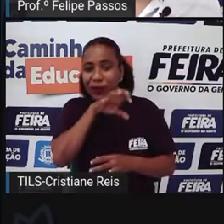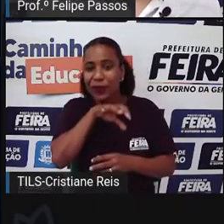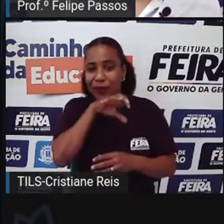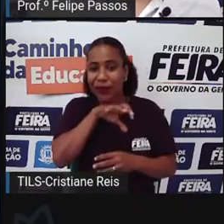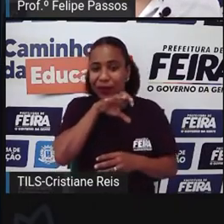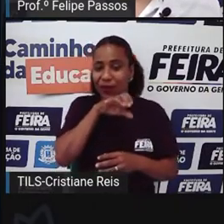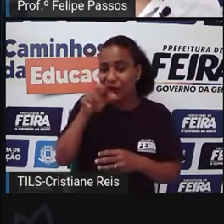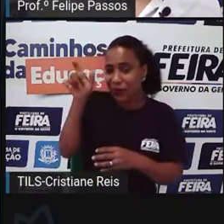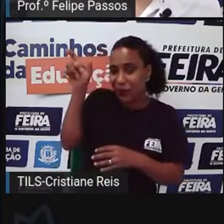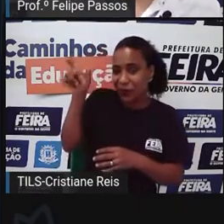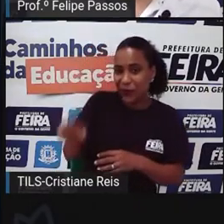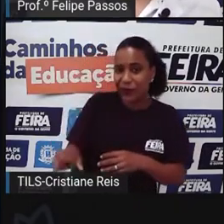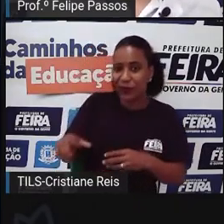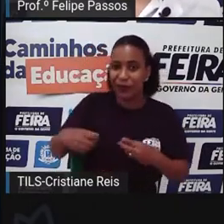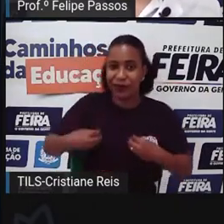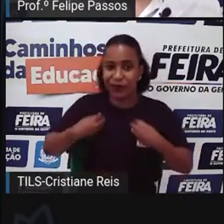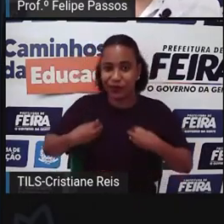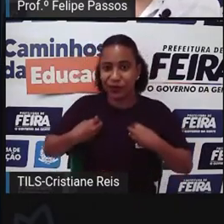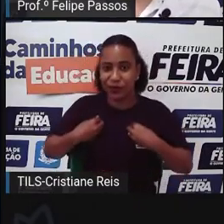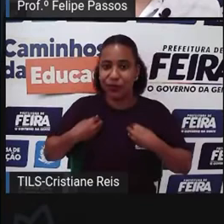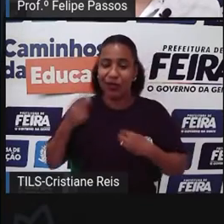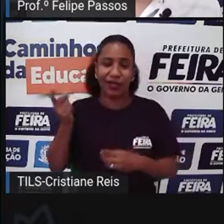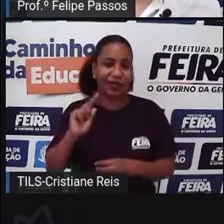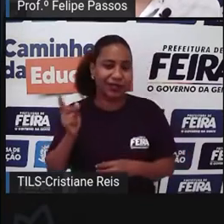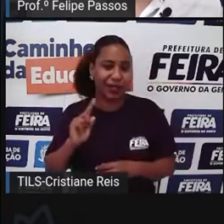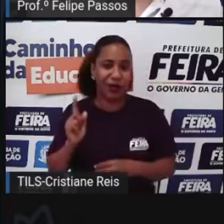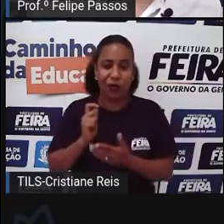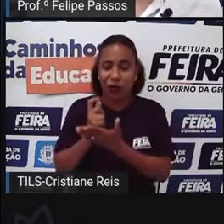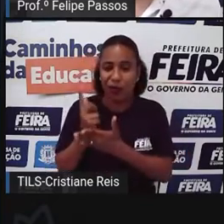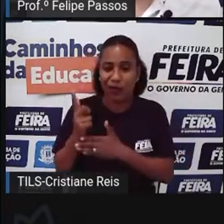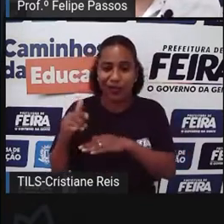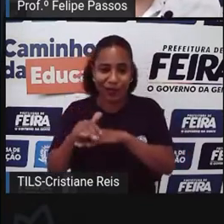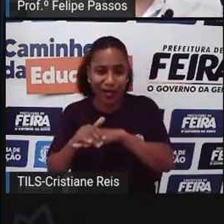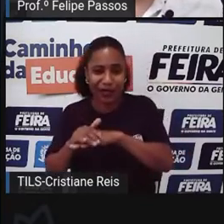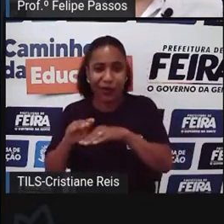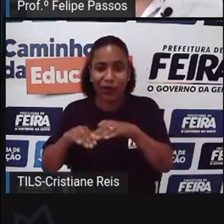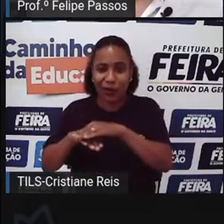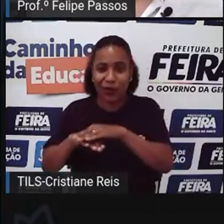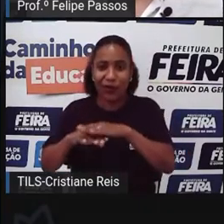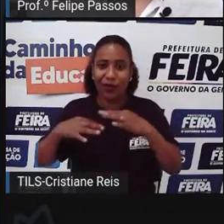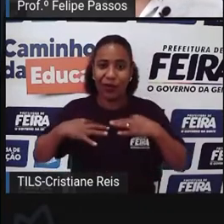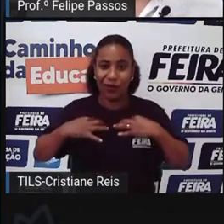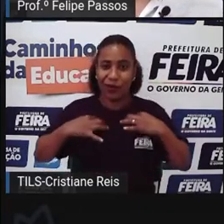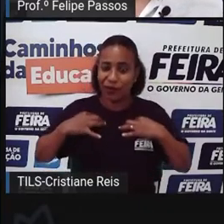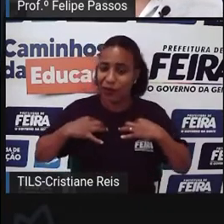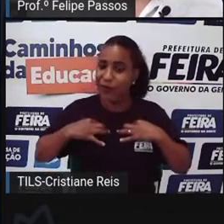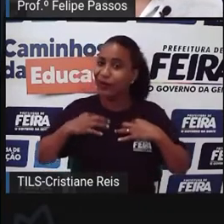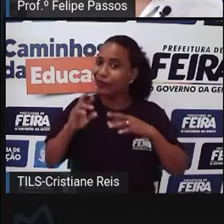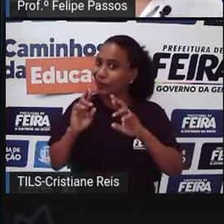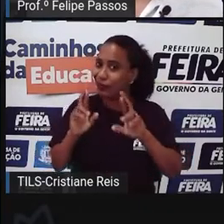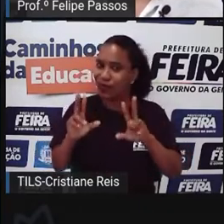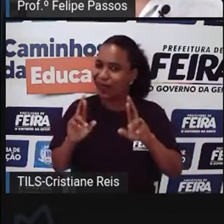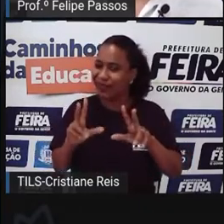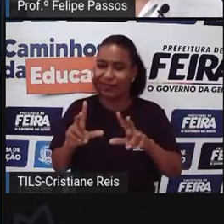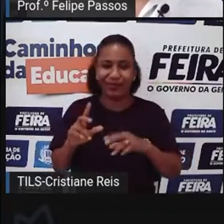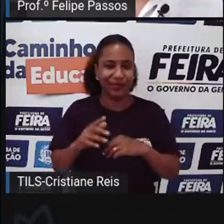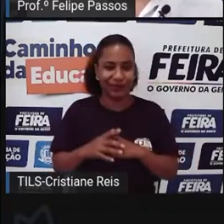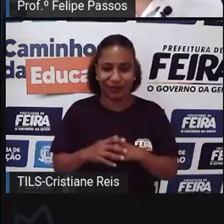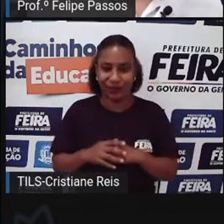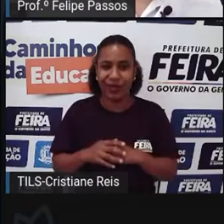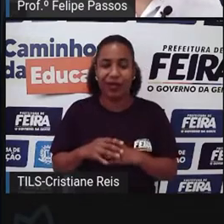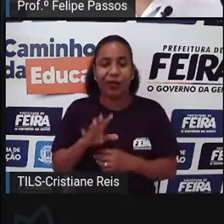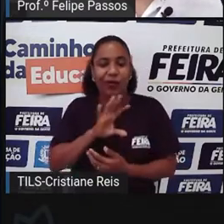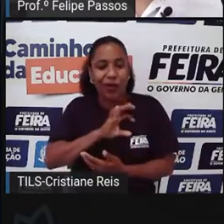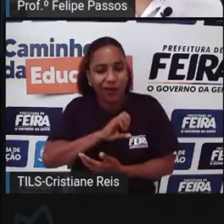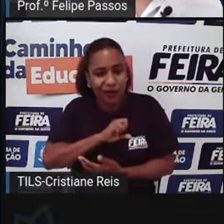ser humano Aí bota roupa Bota sapato Tem uma relação Um pouquinho mais Mas a gente olha Um animal